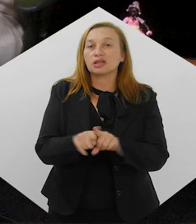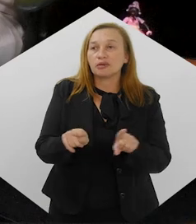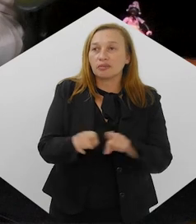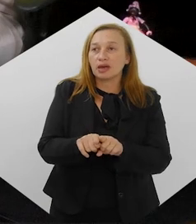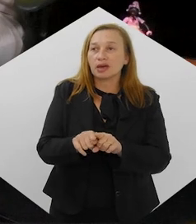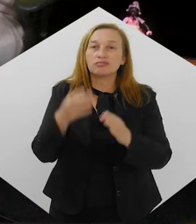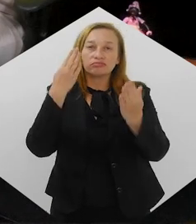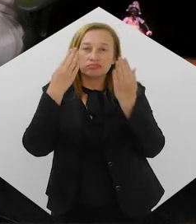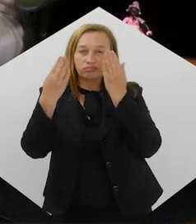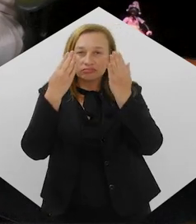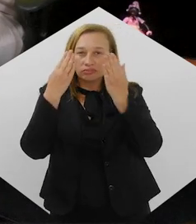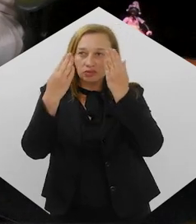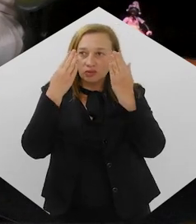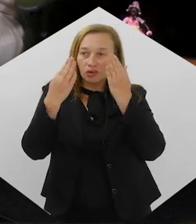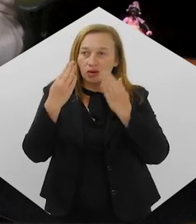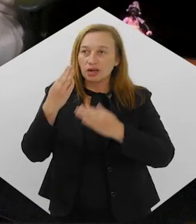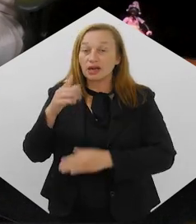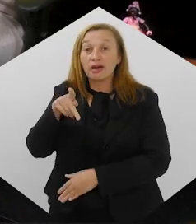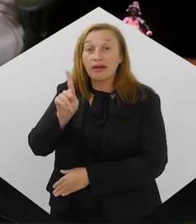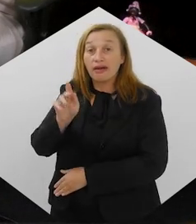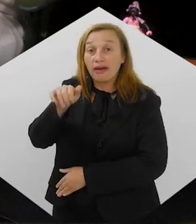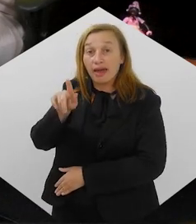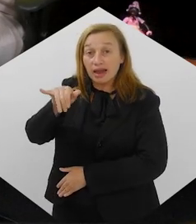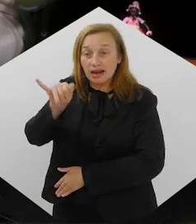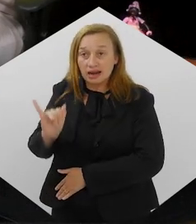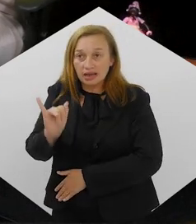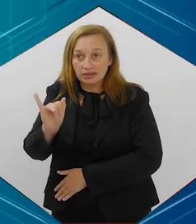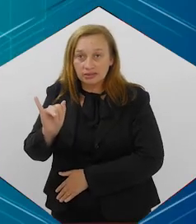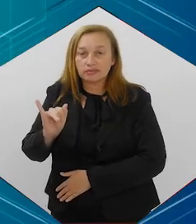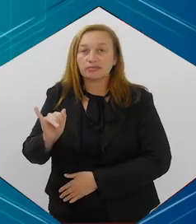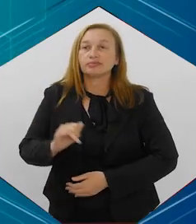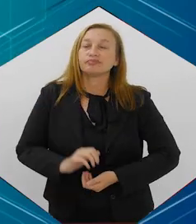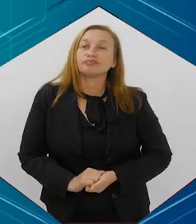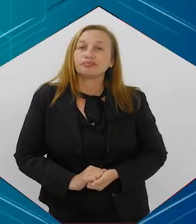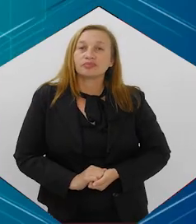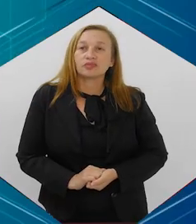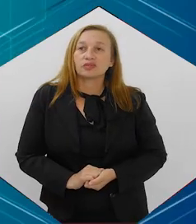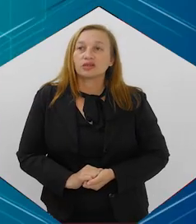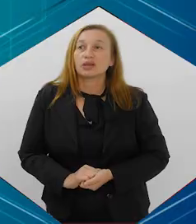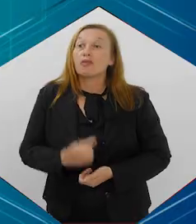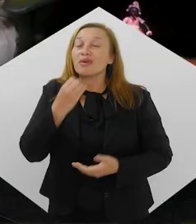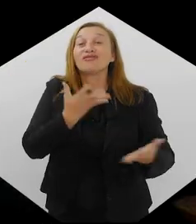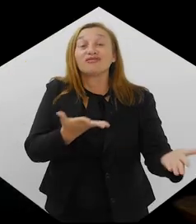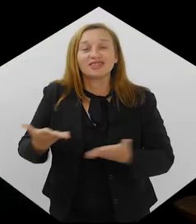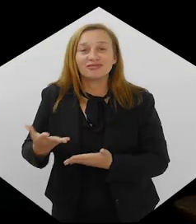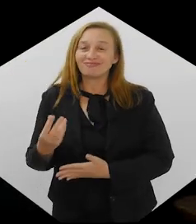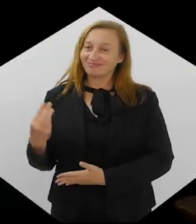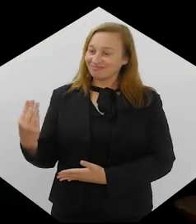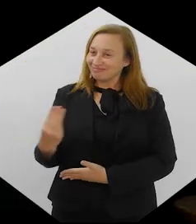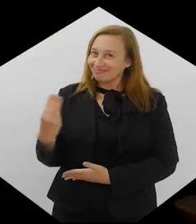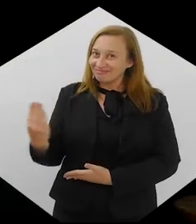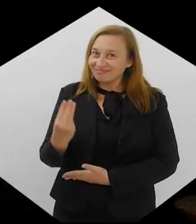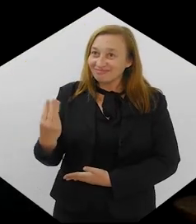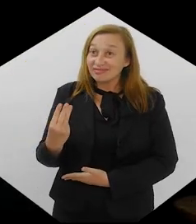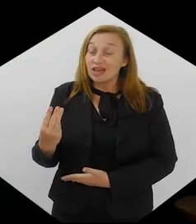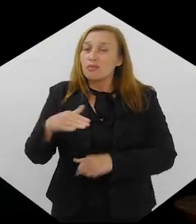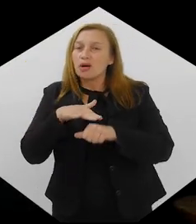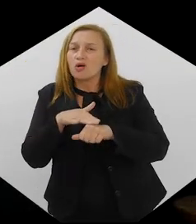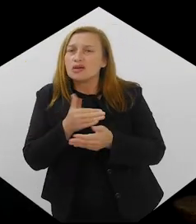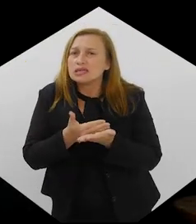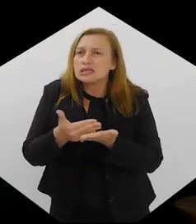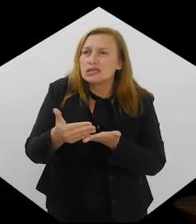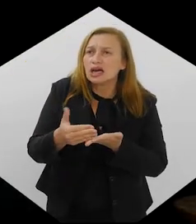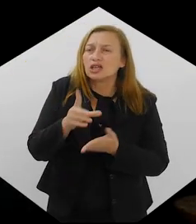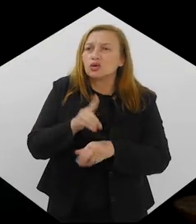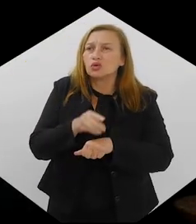psicóloga clínica e hospitalar, referência em oncologia, Kelly Bastos. Sejam muito bem-vindos. Para a